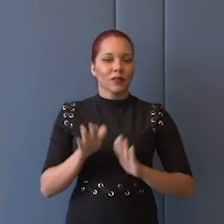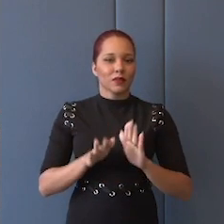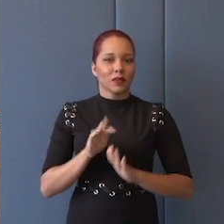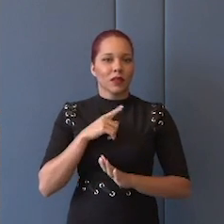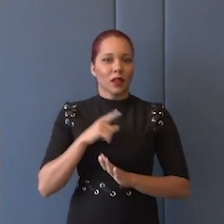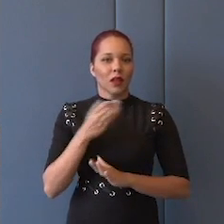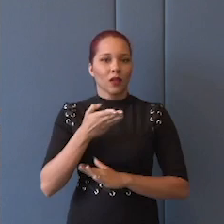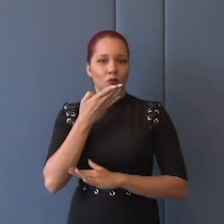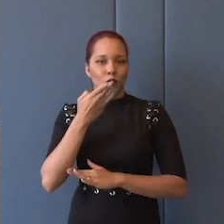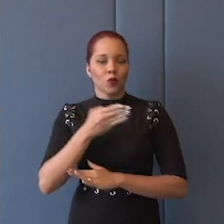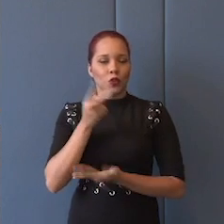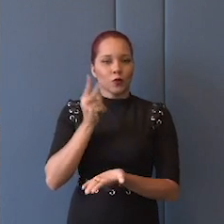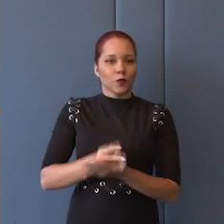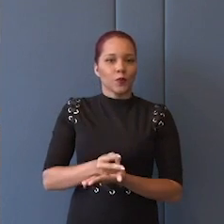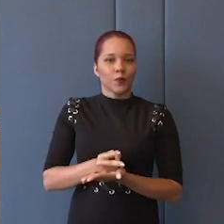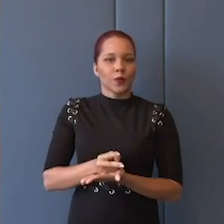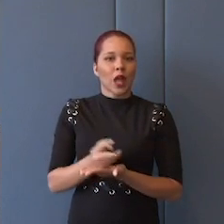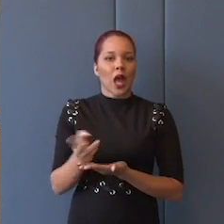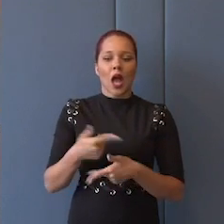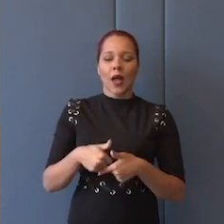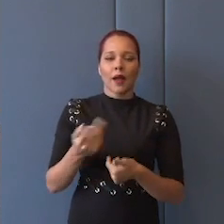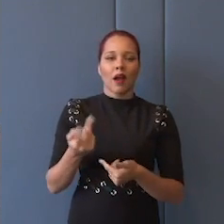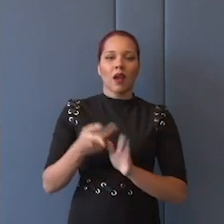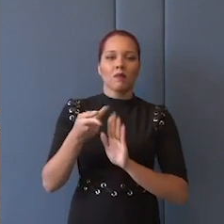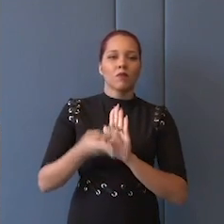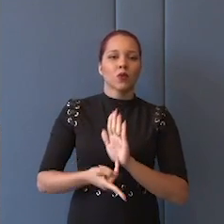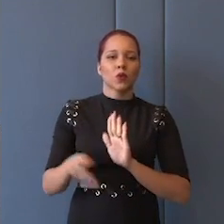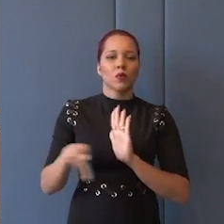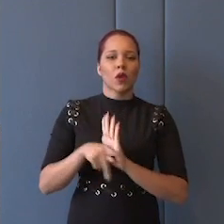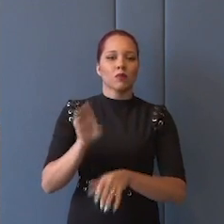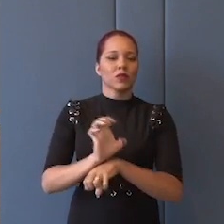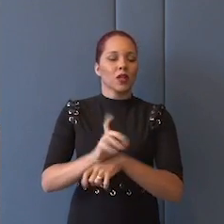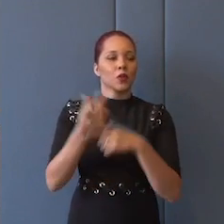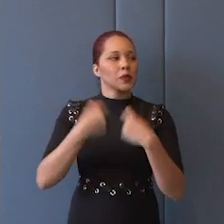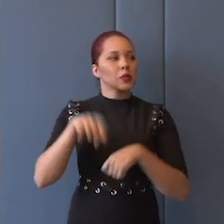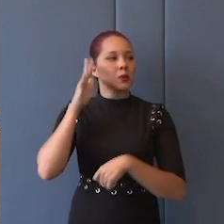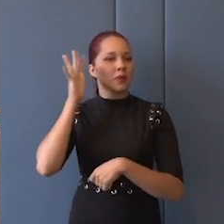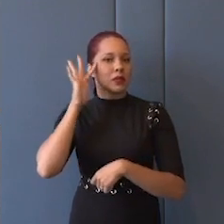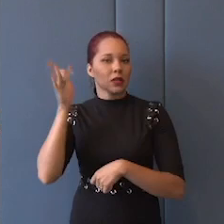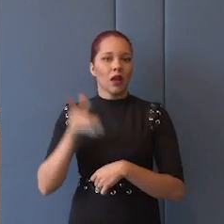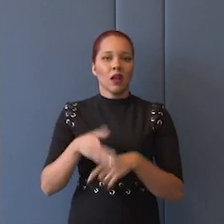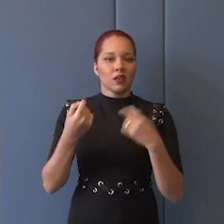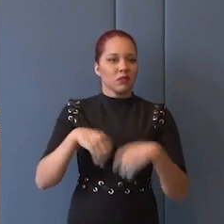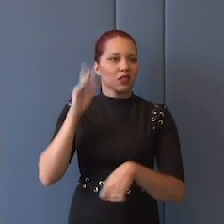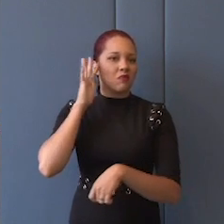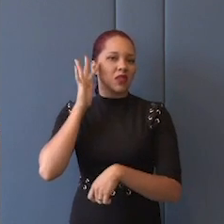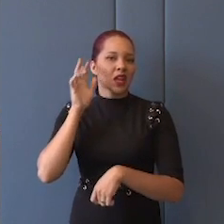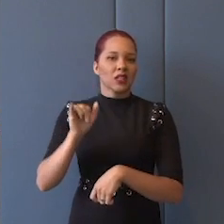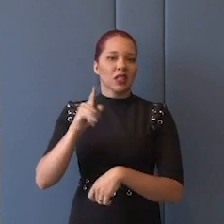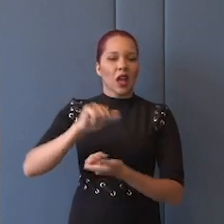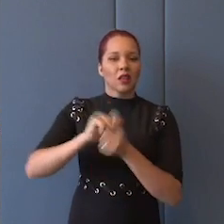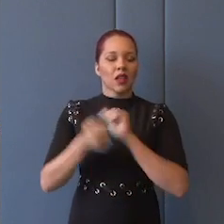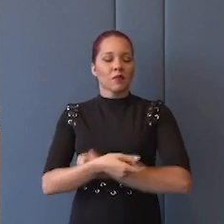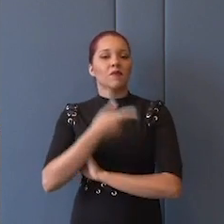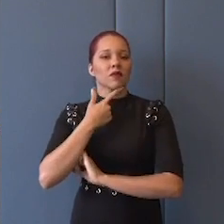nesse tipo de petrificação. Ah, é uma posição de Estado, então não vou mudar, então não preciso pensar. Não preciso pensar se ela se adapta à